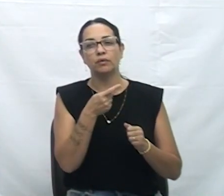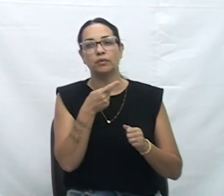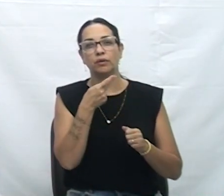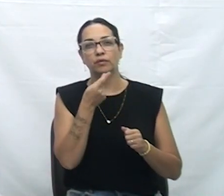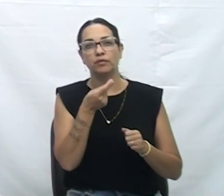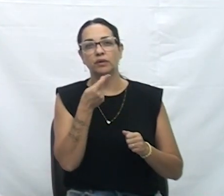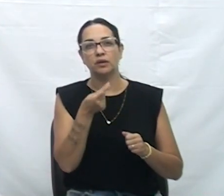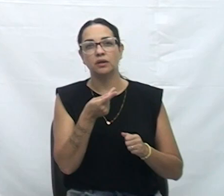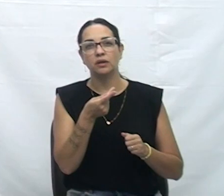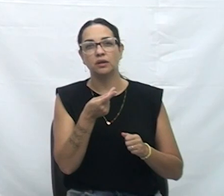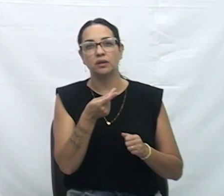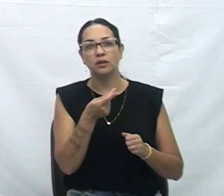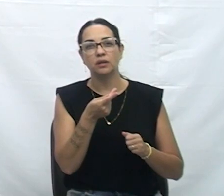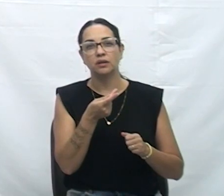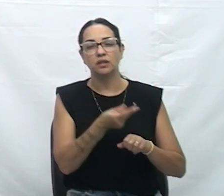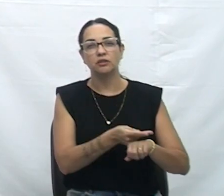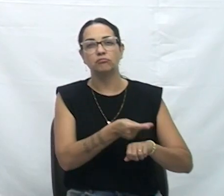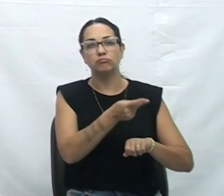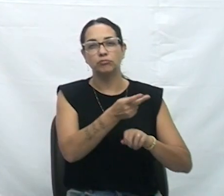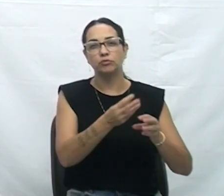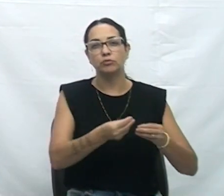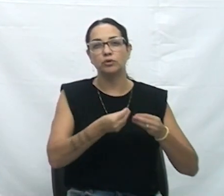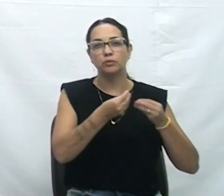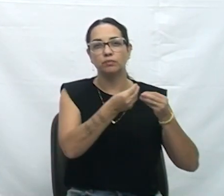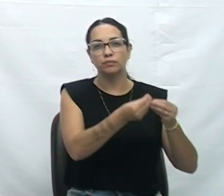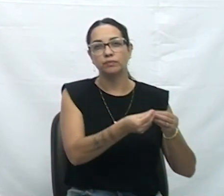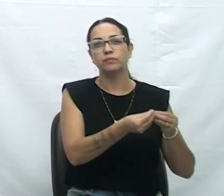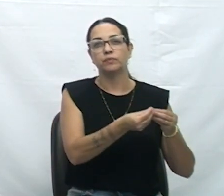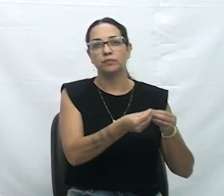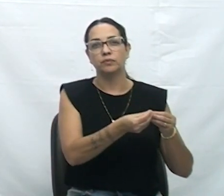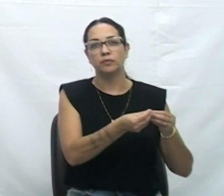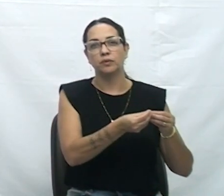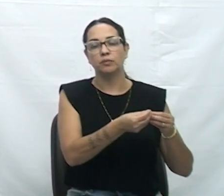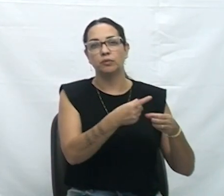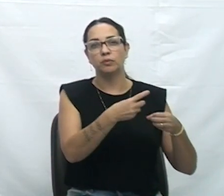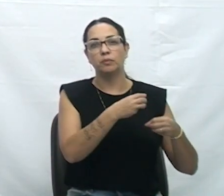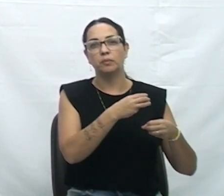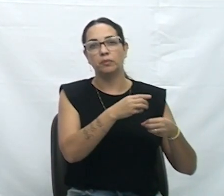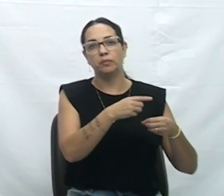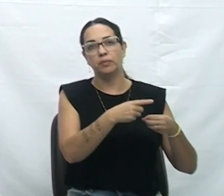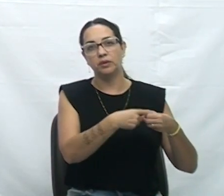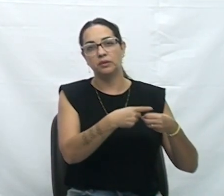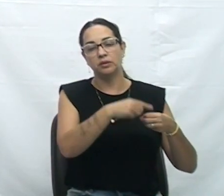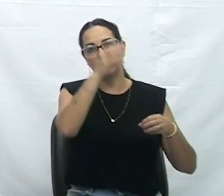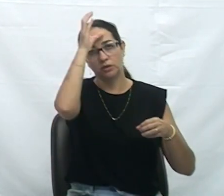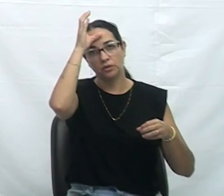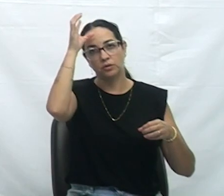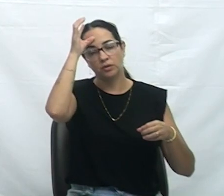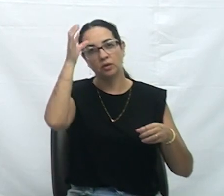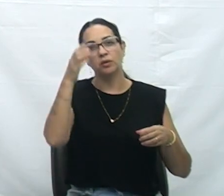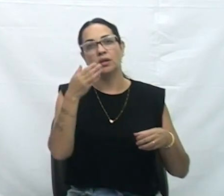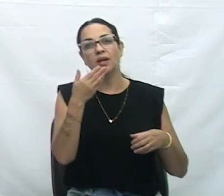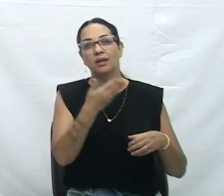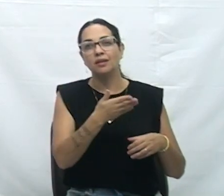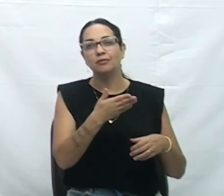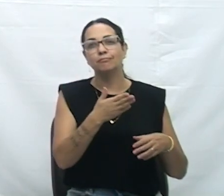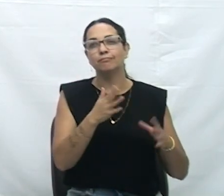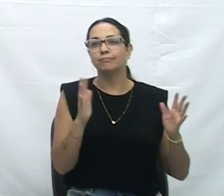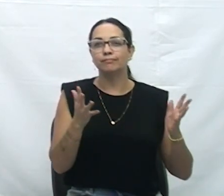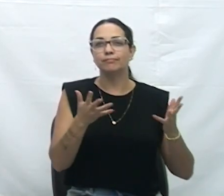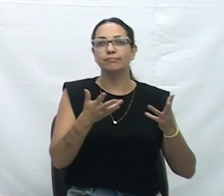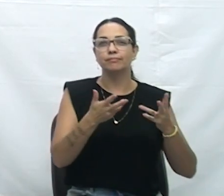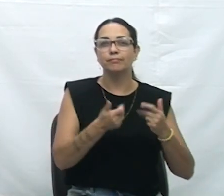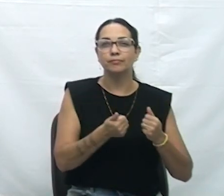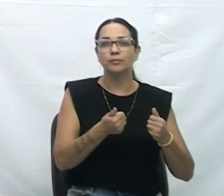dado na semana passada, que nós tivemos presente lá. Isso só traz, dignifica a cidade.